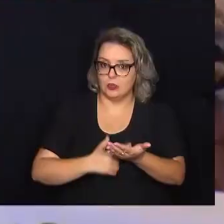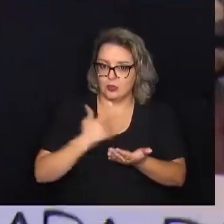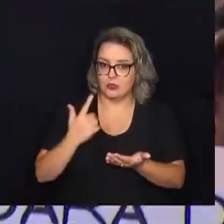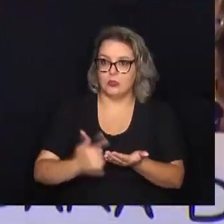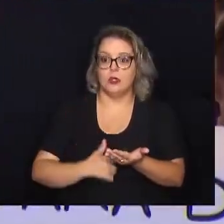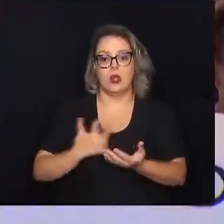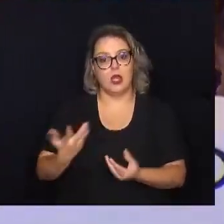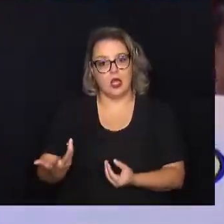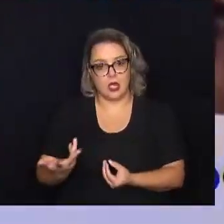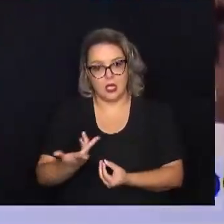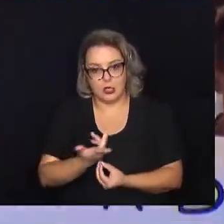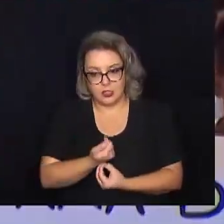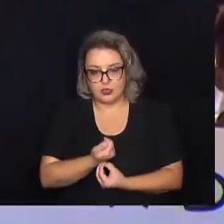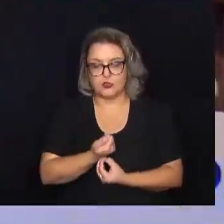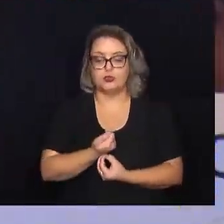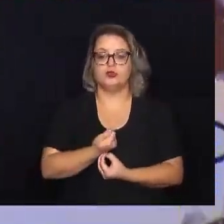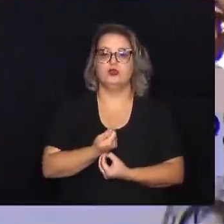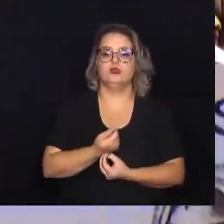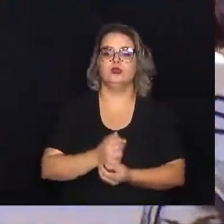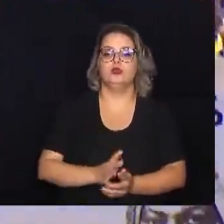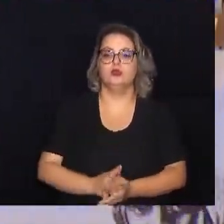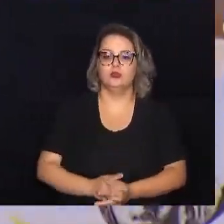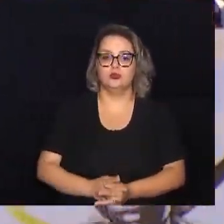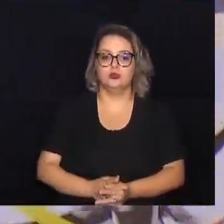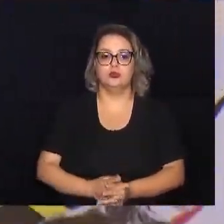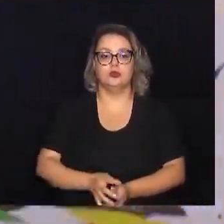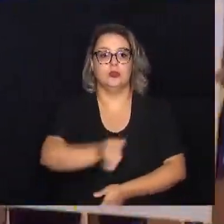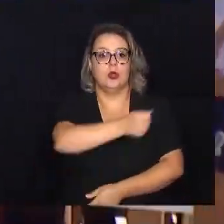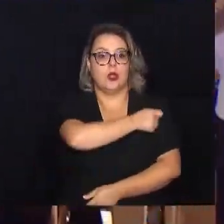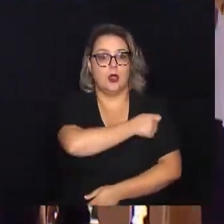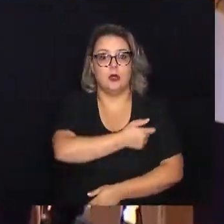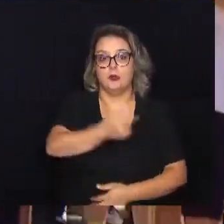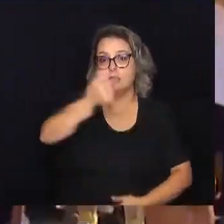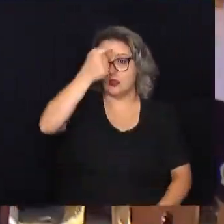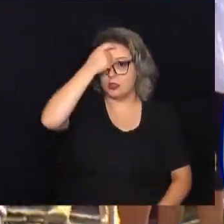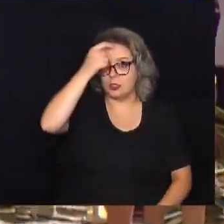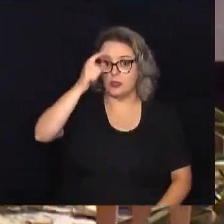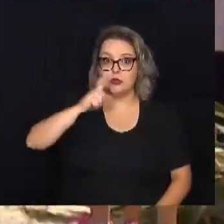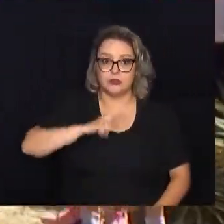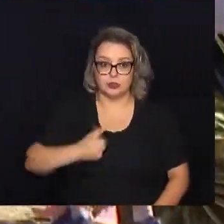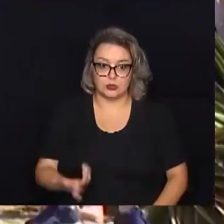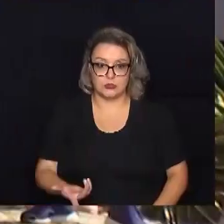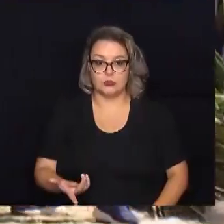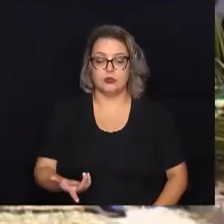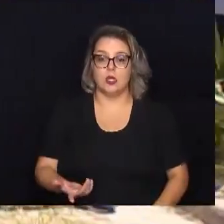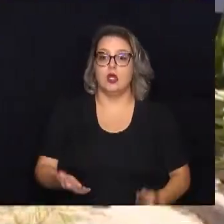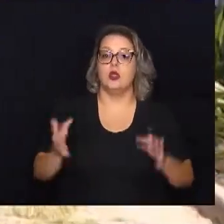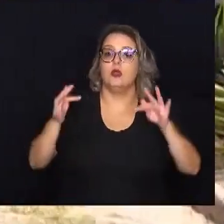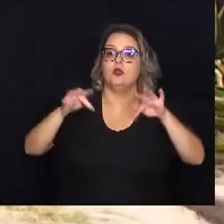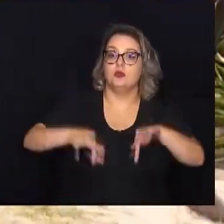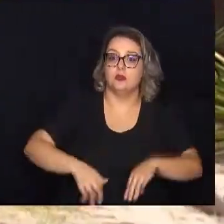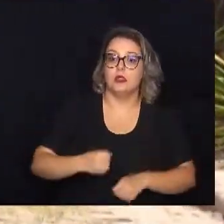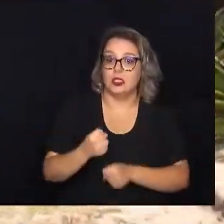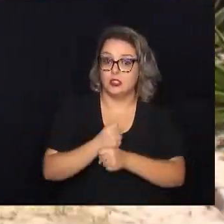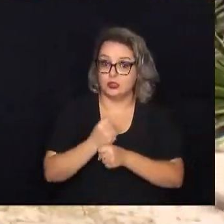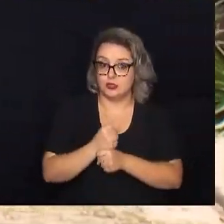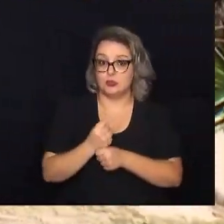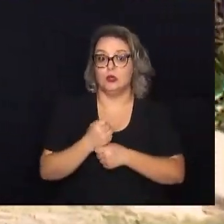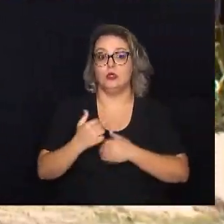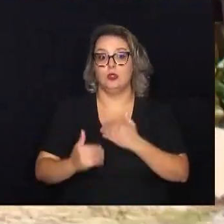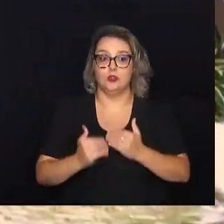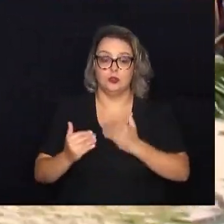arte, aulas de conscientização. E ao final do ano a gente constrói